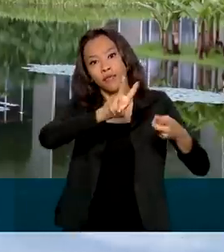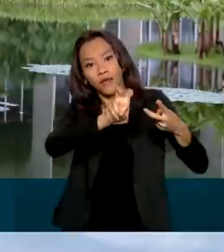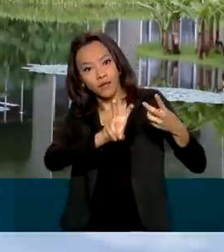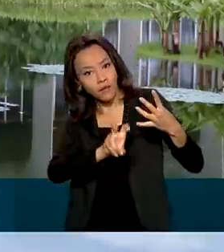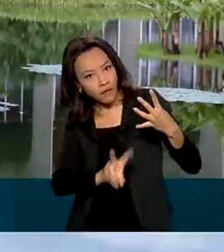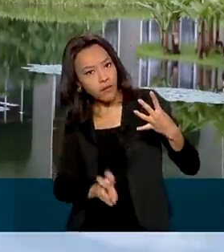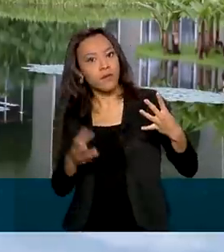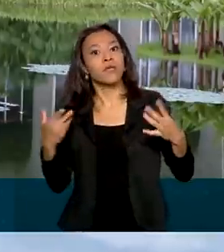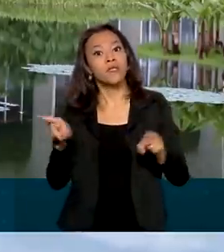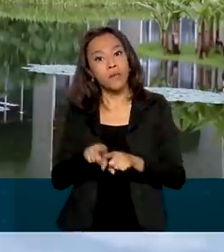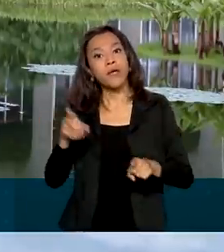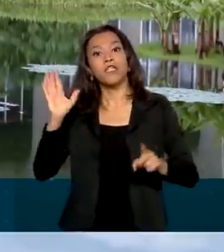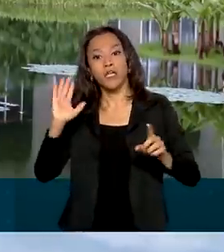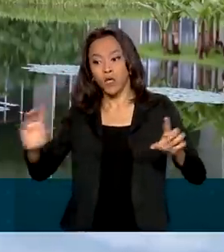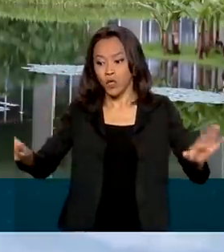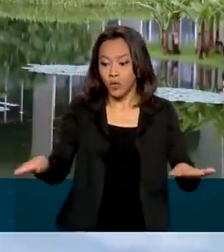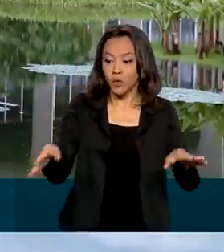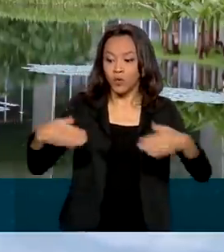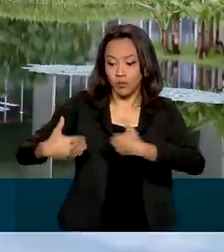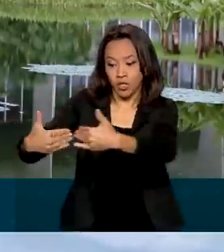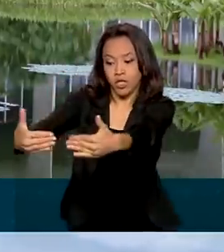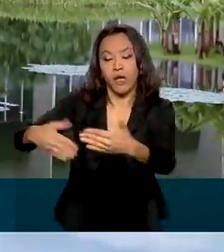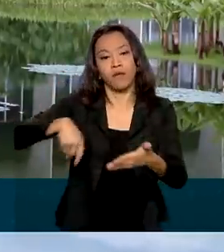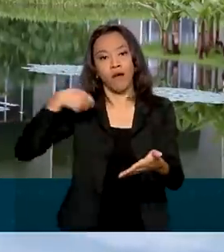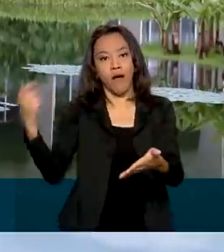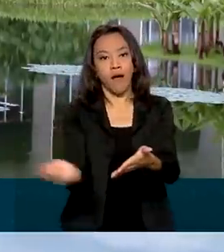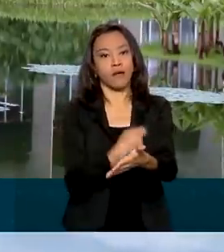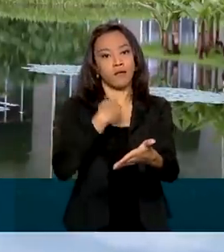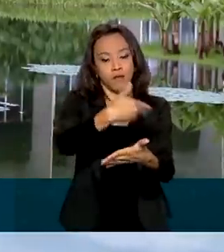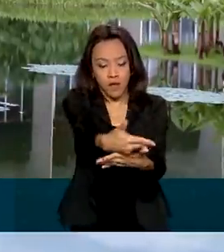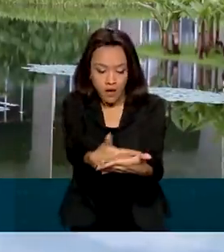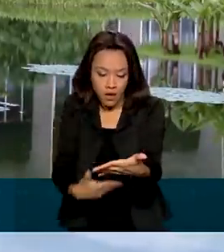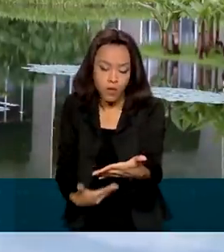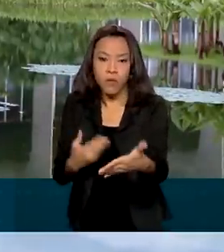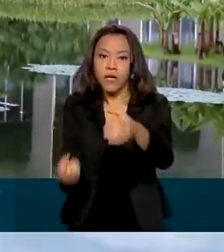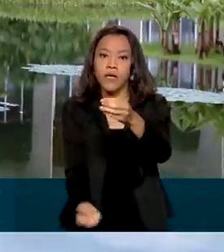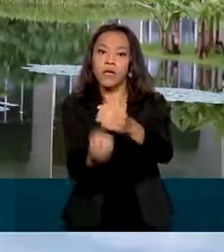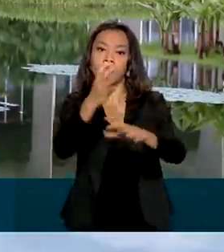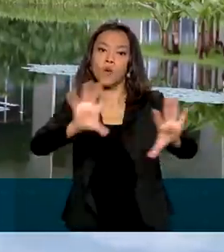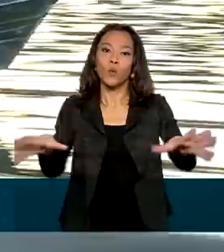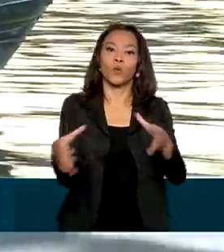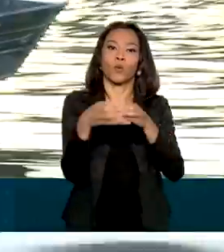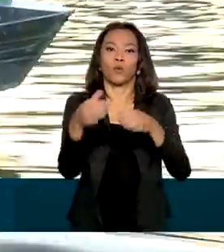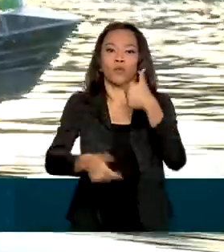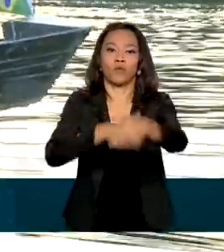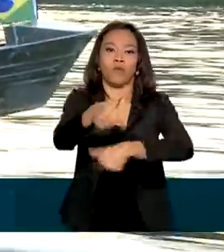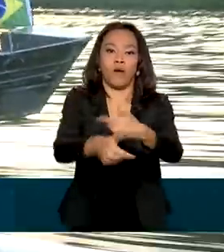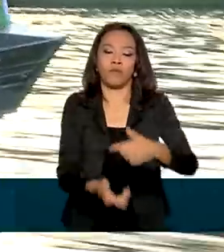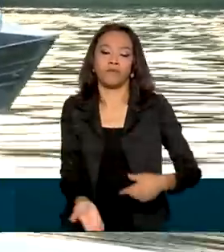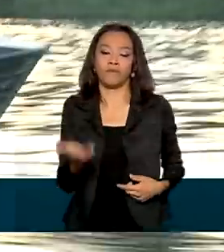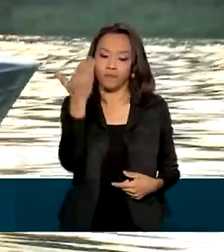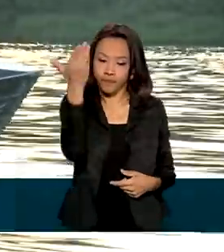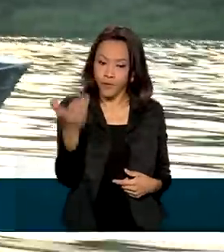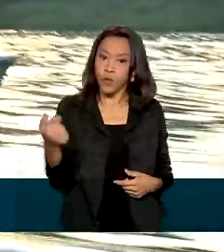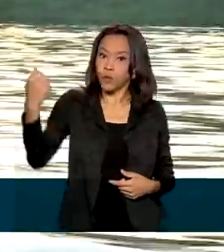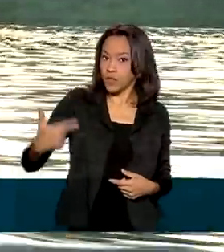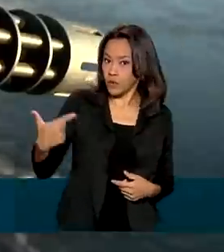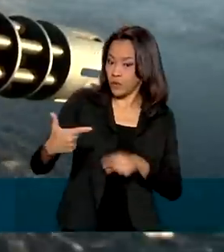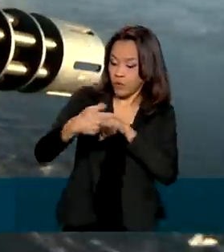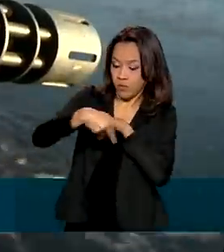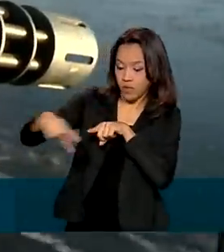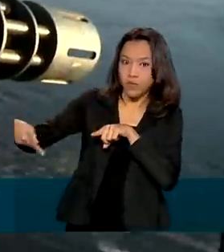assinaram um memorando de entendimento para a formação de um grupo de trabalho permanente. Hamilton Mourão também